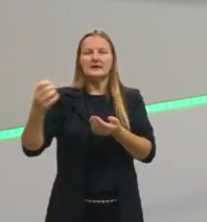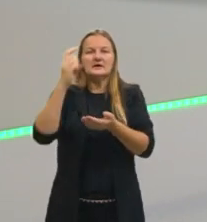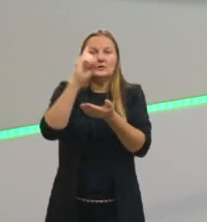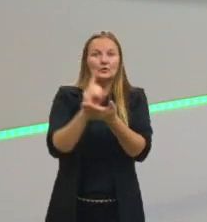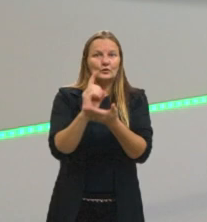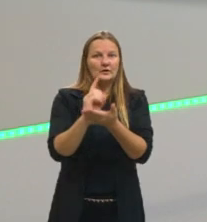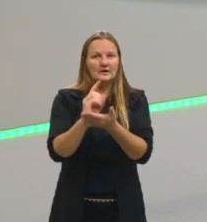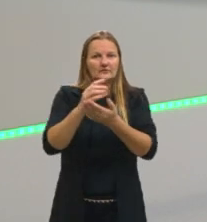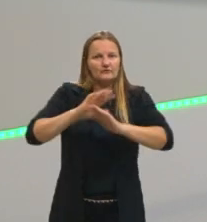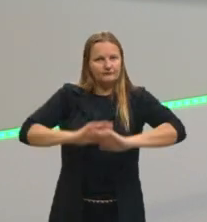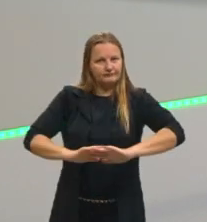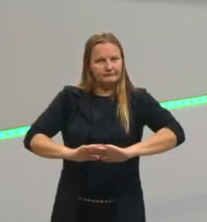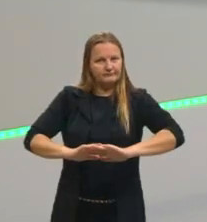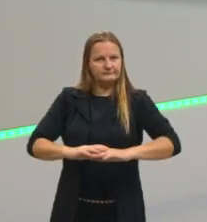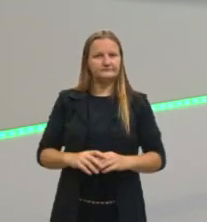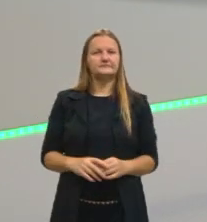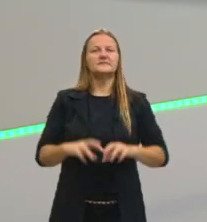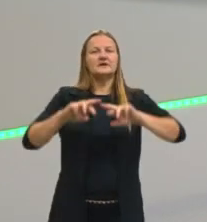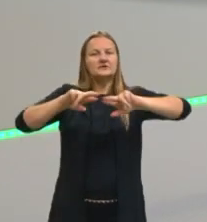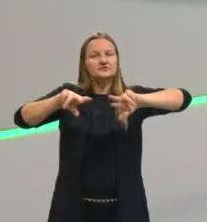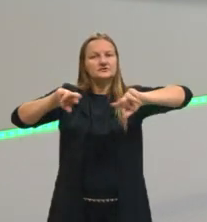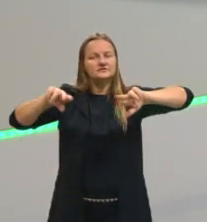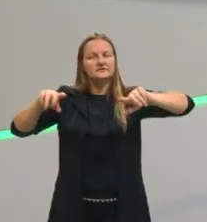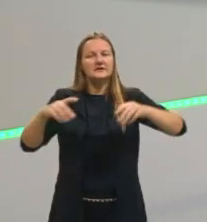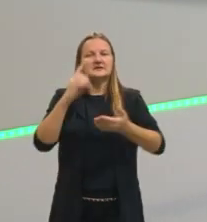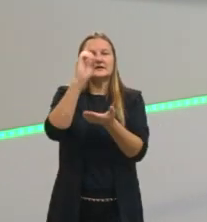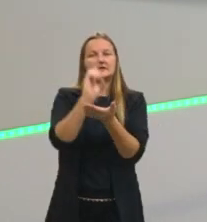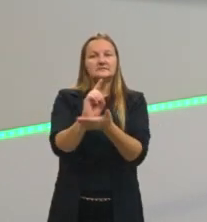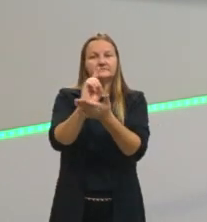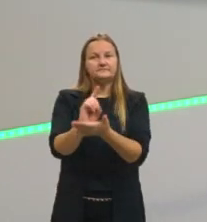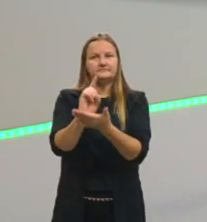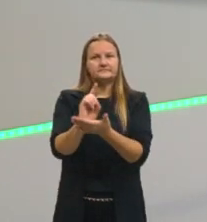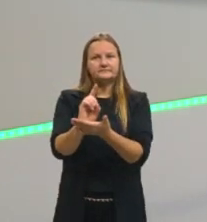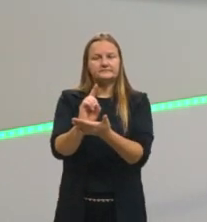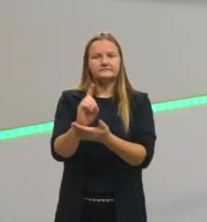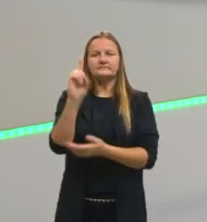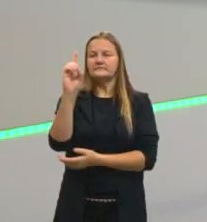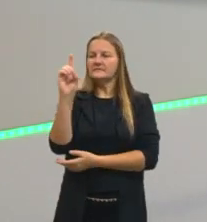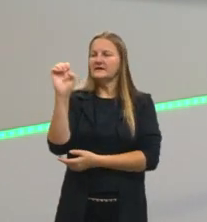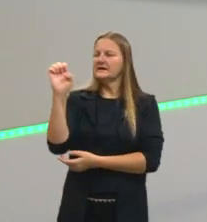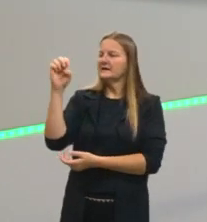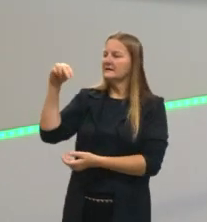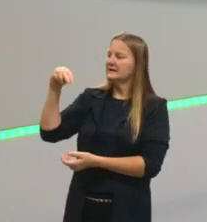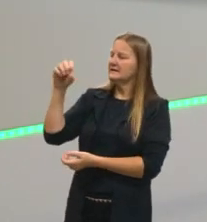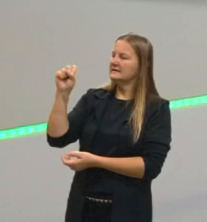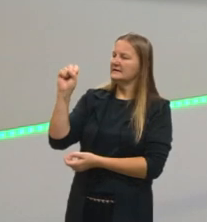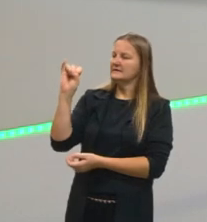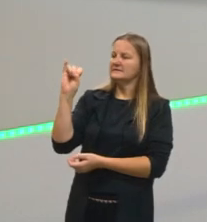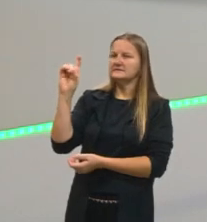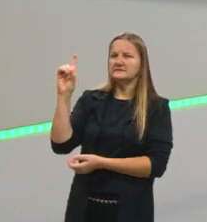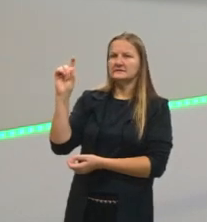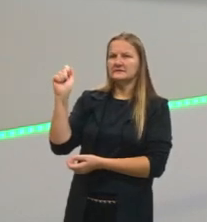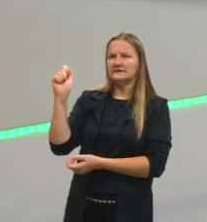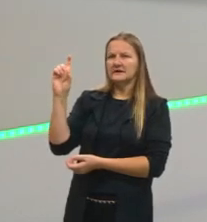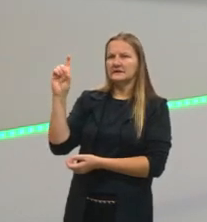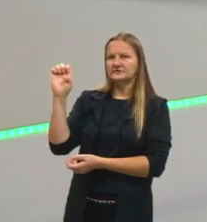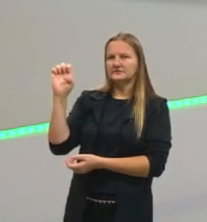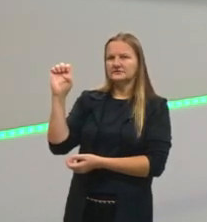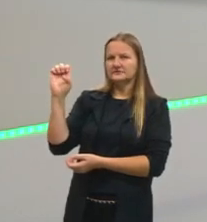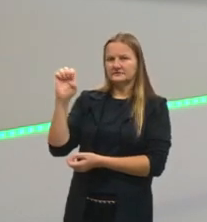pesados. Então, ele trabalha com a diferença de densidade das substâncias para separar